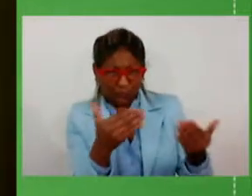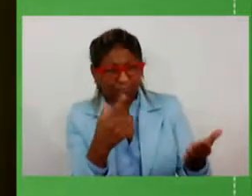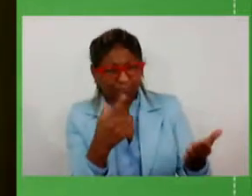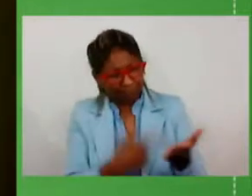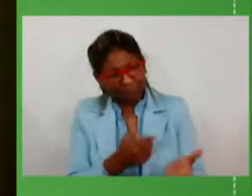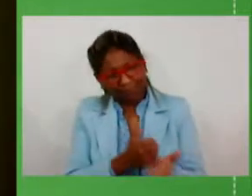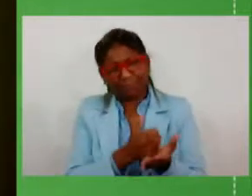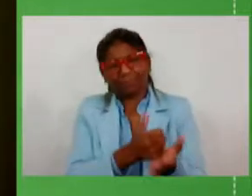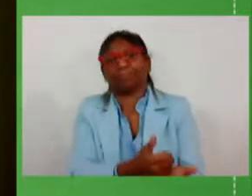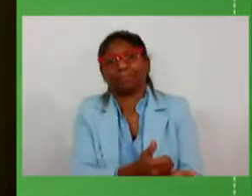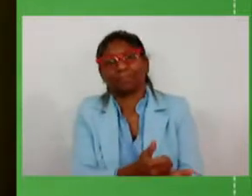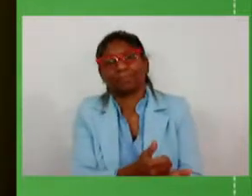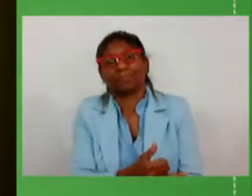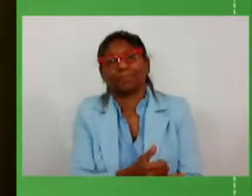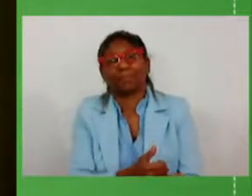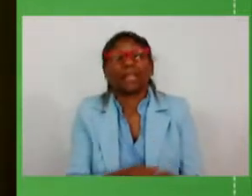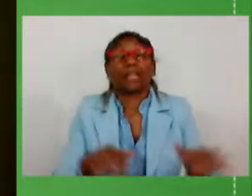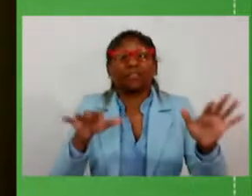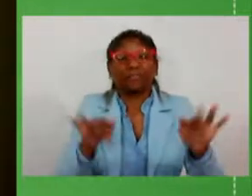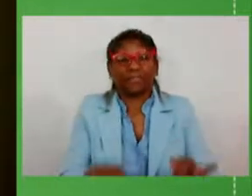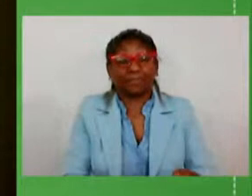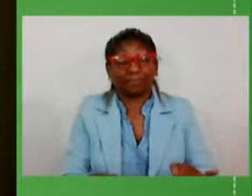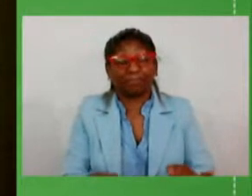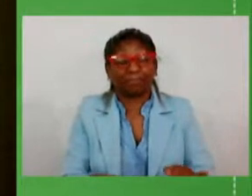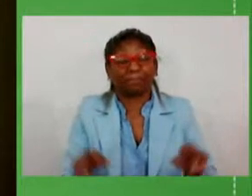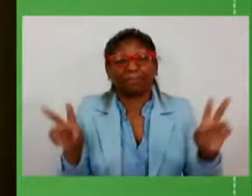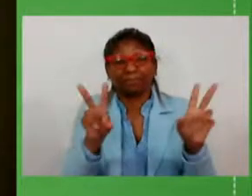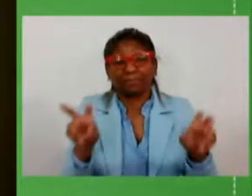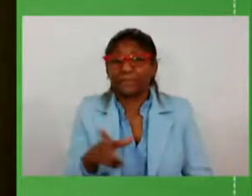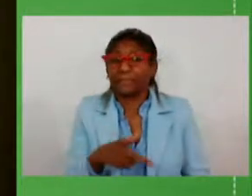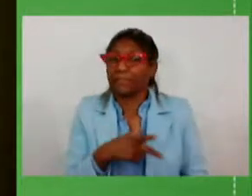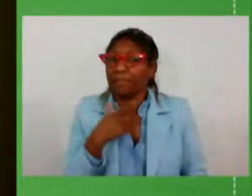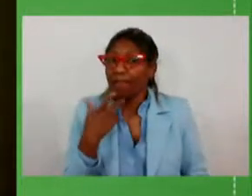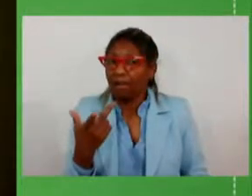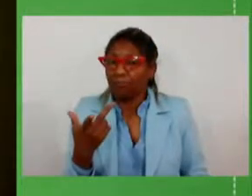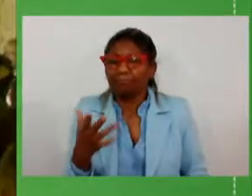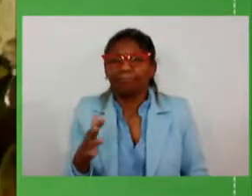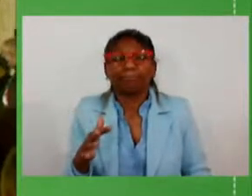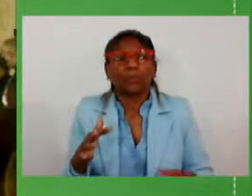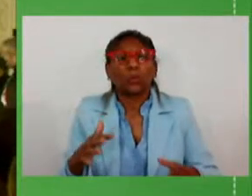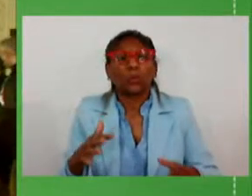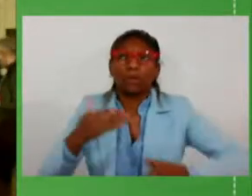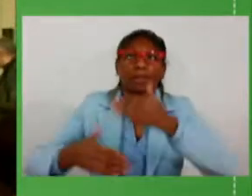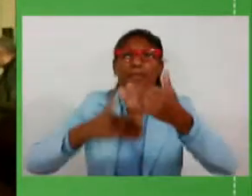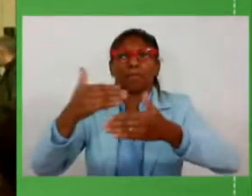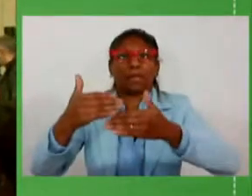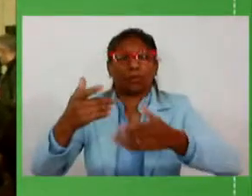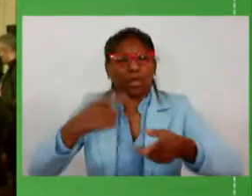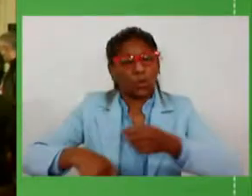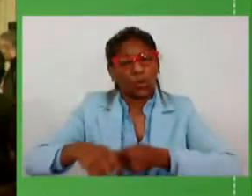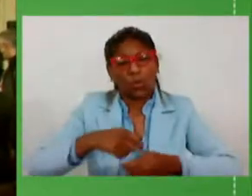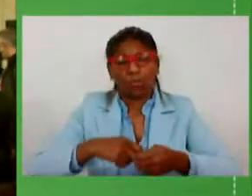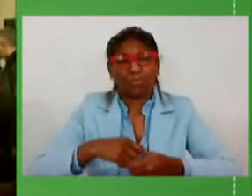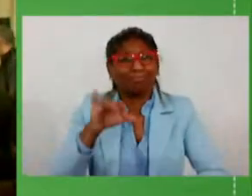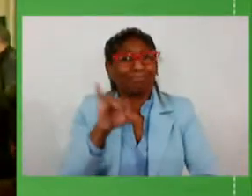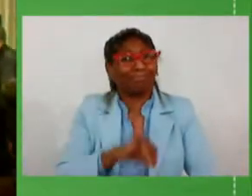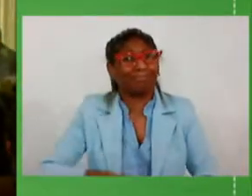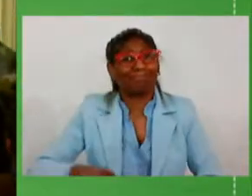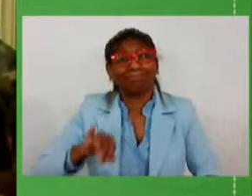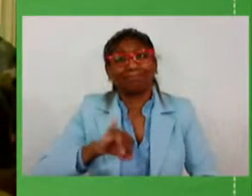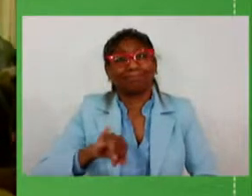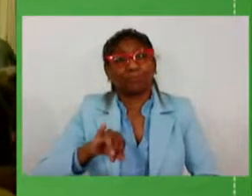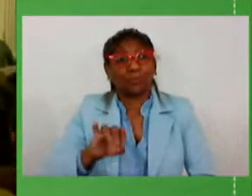e finalizo para dizer que a mobilidade o crescimento econômico é fundamental para o estado